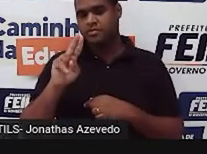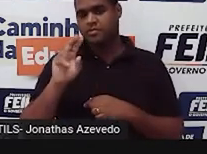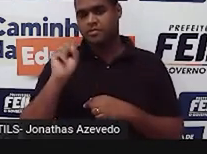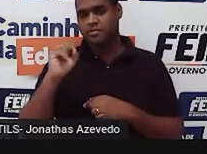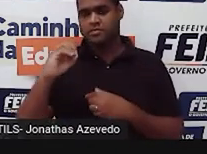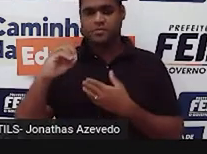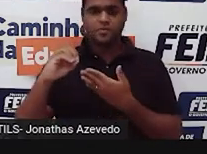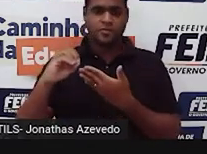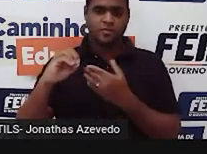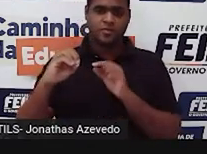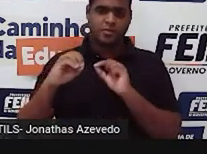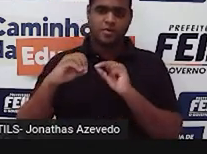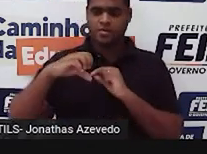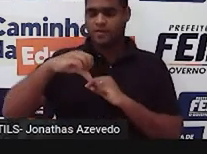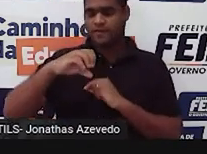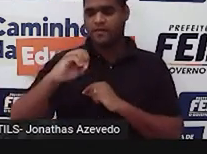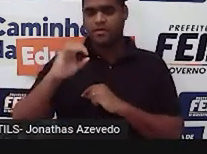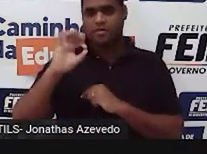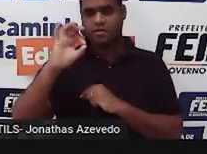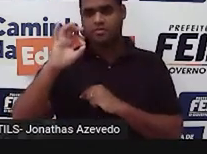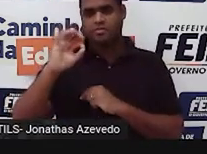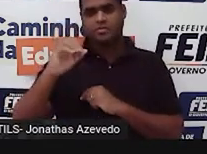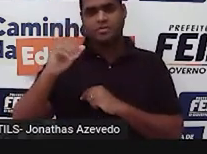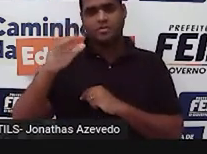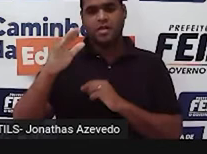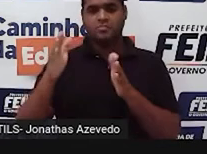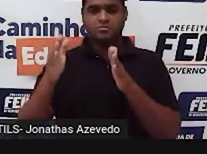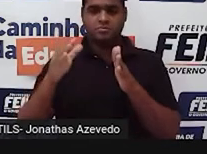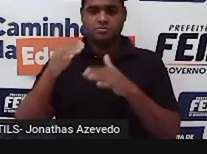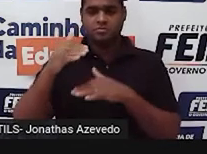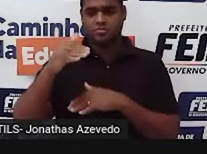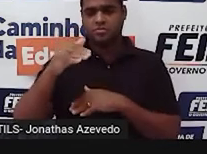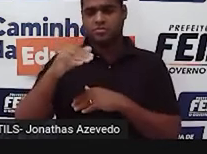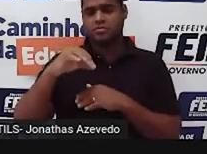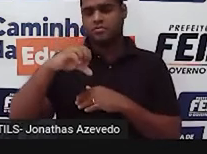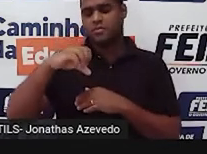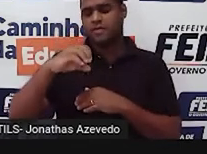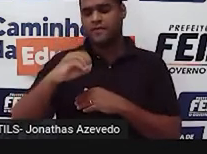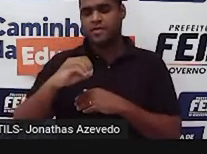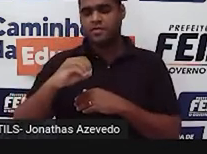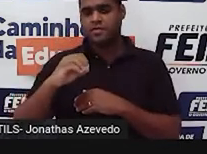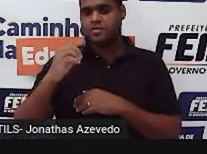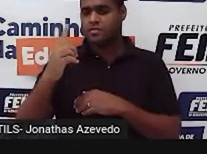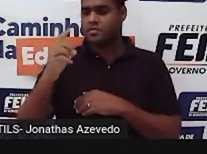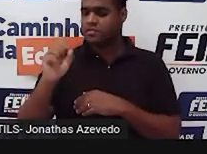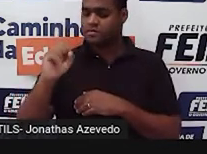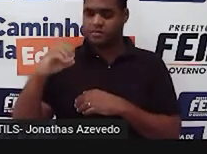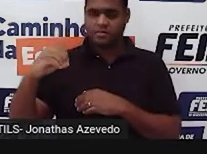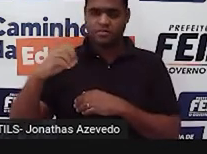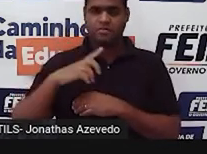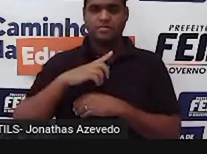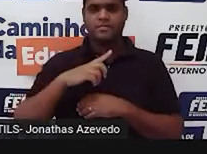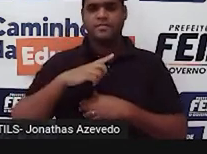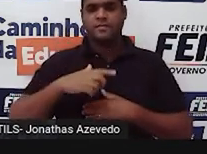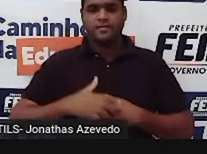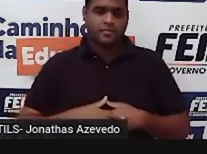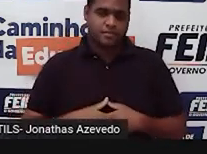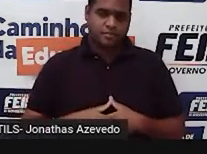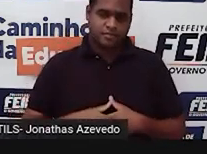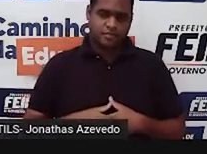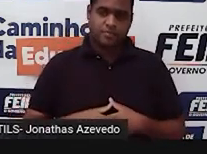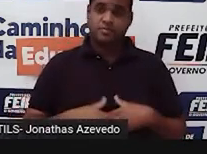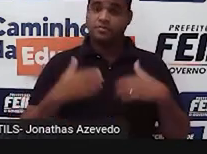né? O ângulo obtuso é o 106, tá entre 90 e 180 graus. E